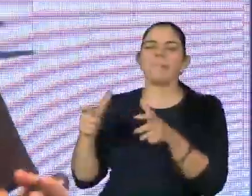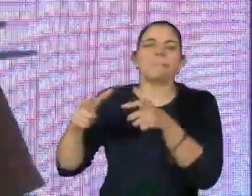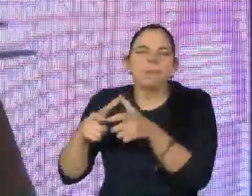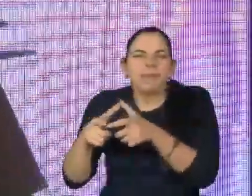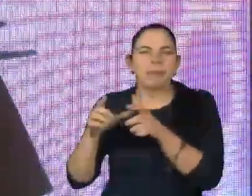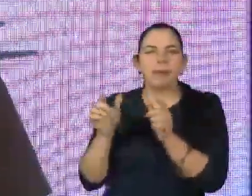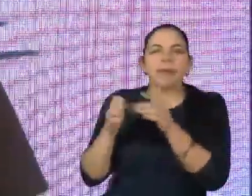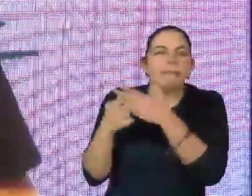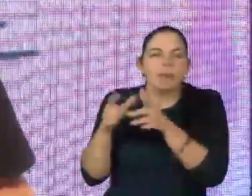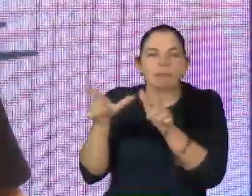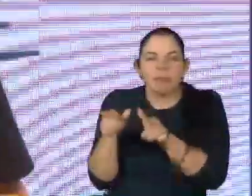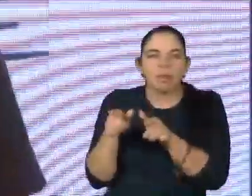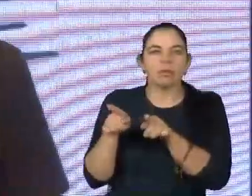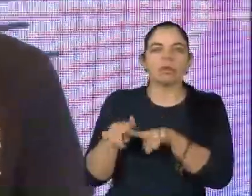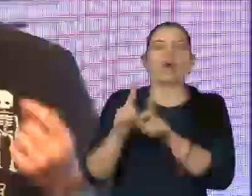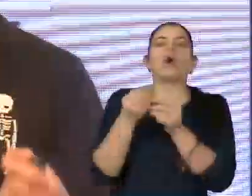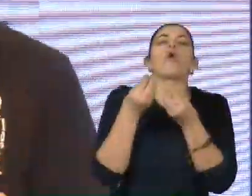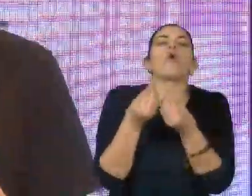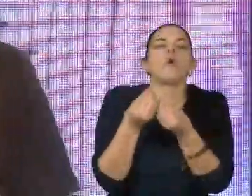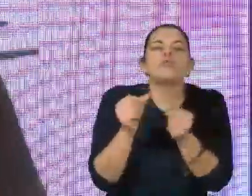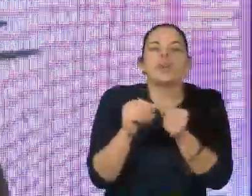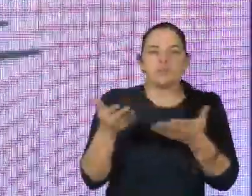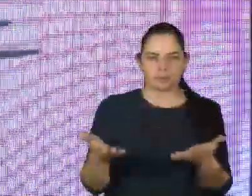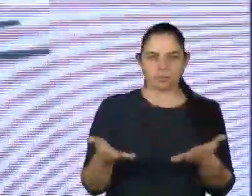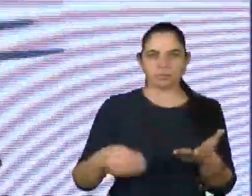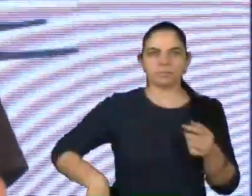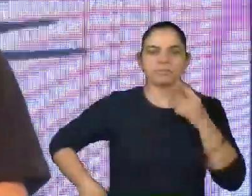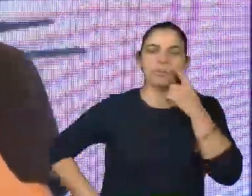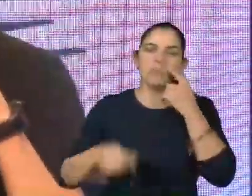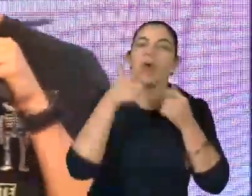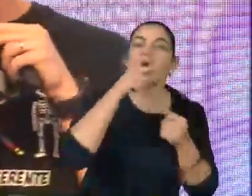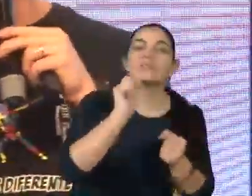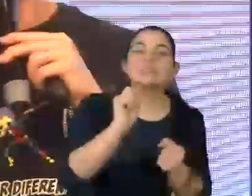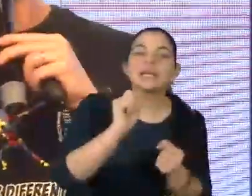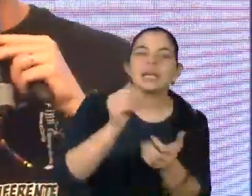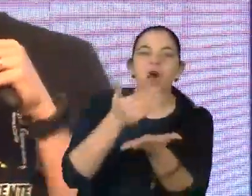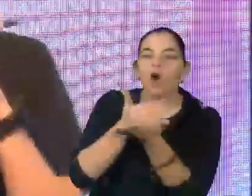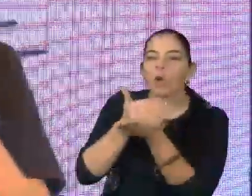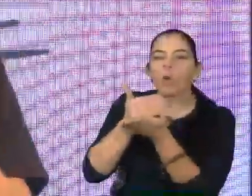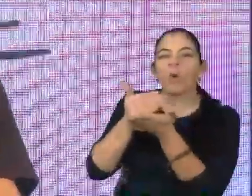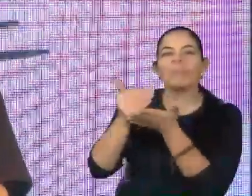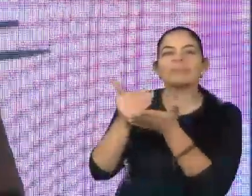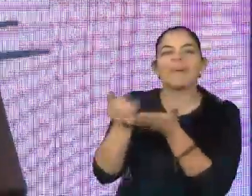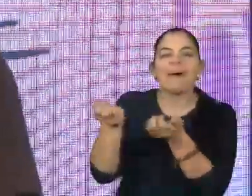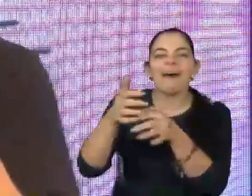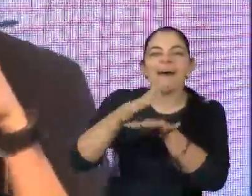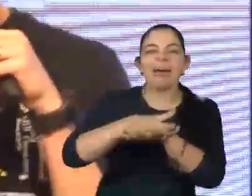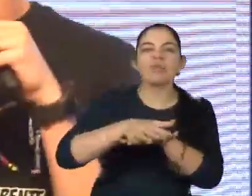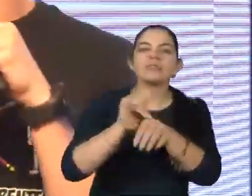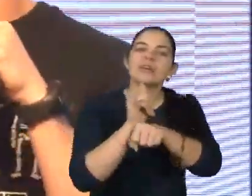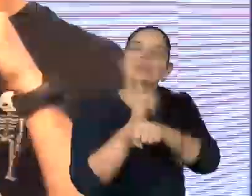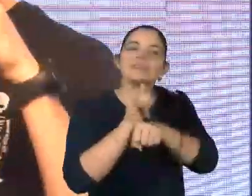enfim, eu que tenho uma empresa, como é que eu faço para implementar a inclusão como